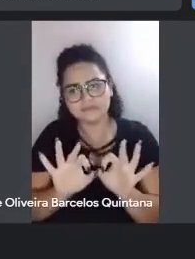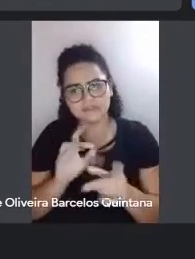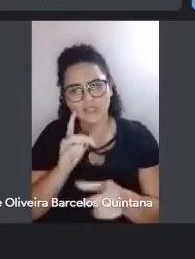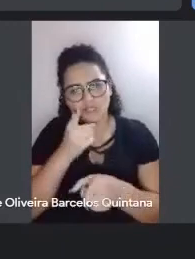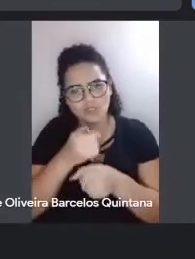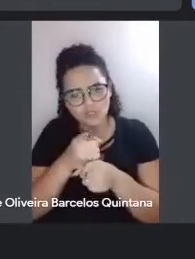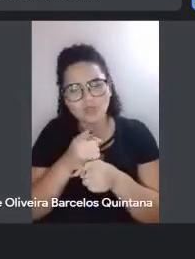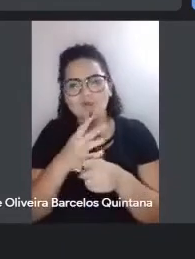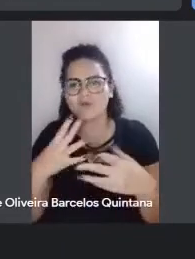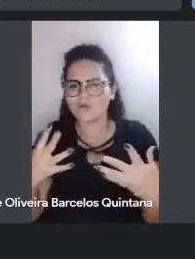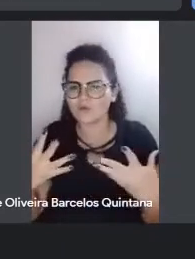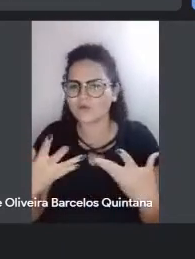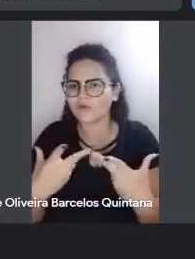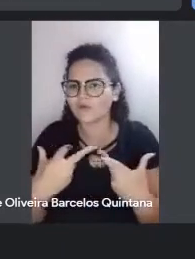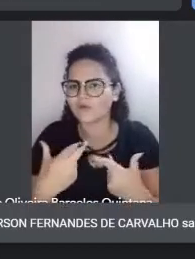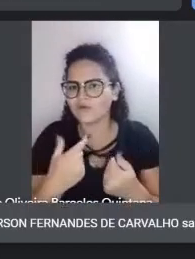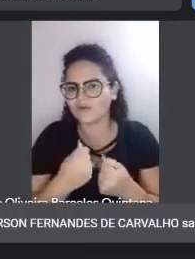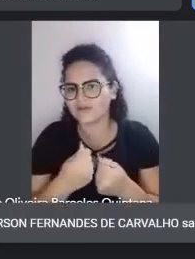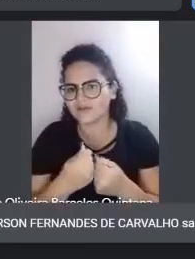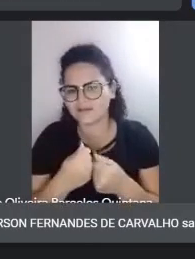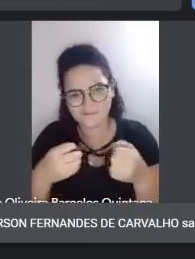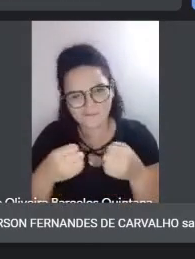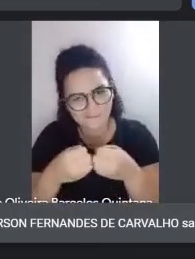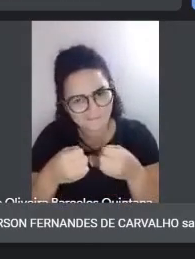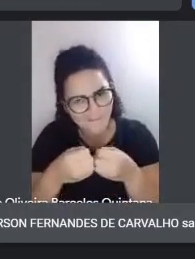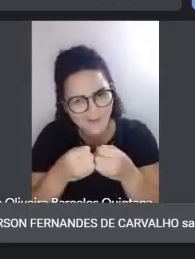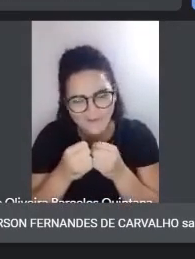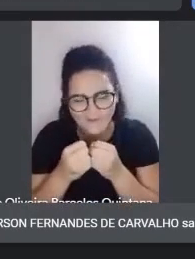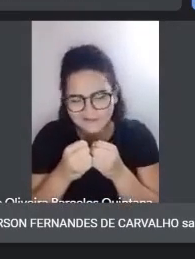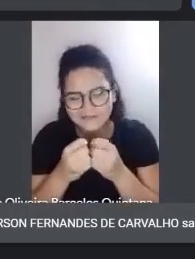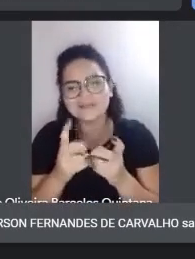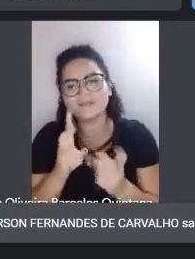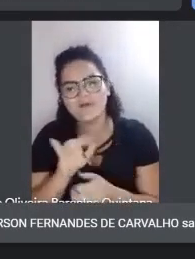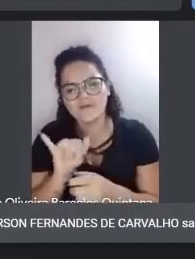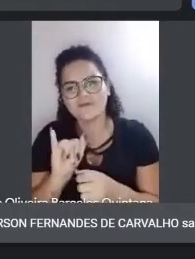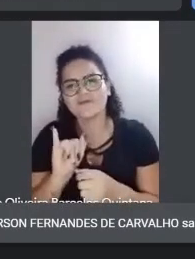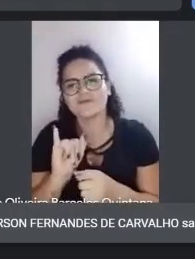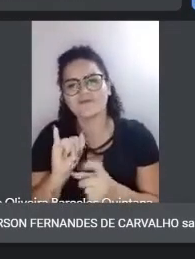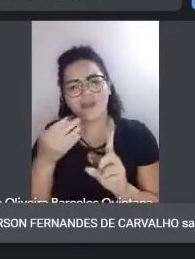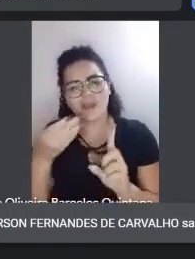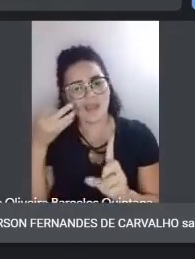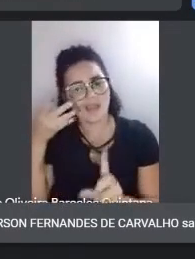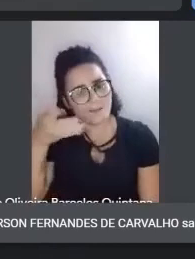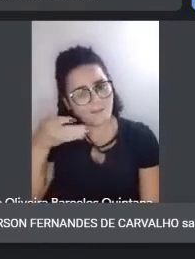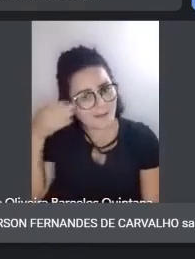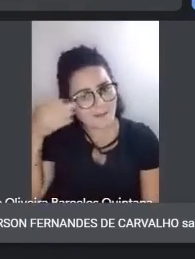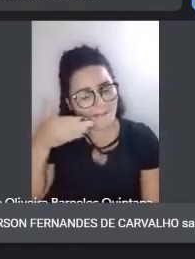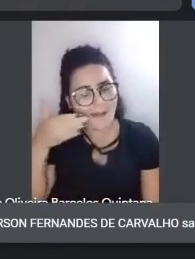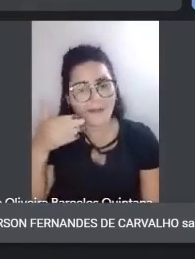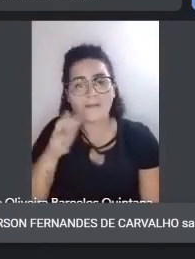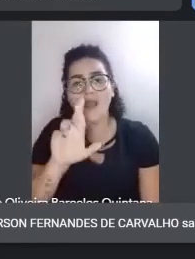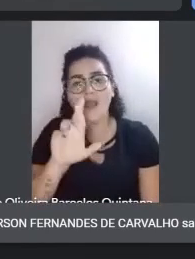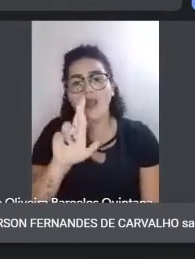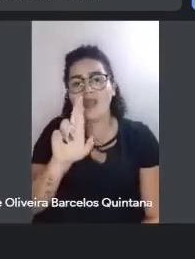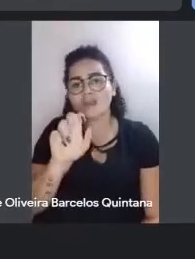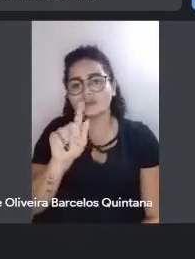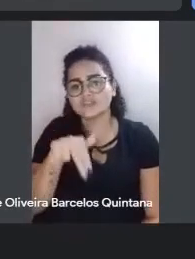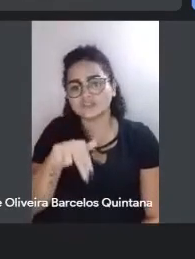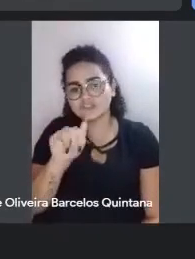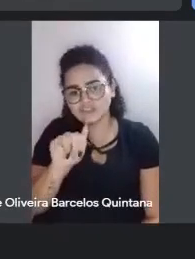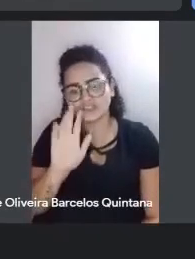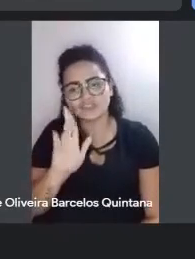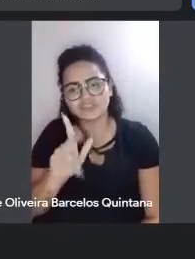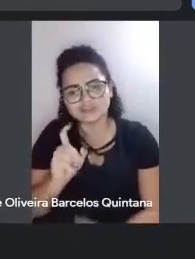próximo E aí várias falas Regina, a gente já está articulando Aquela mesa